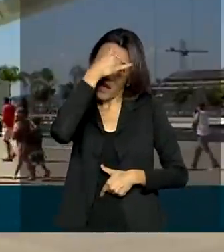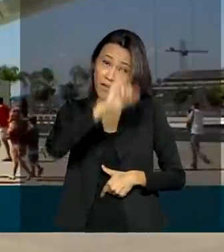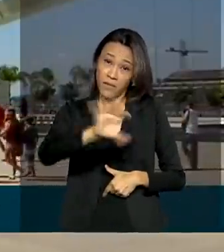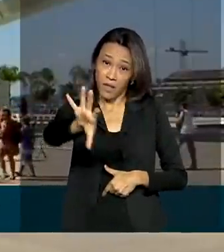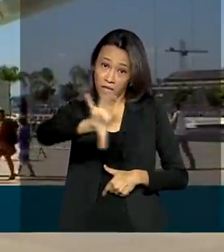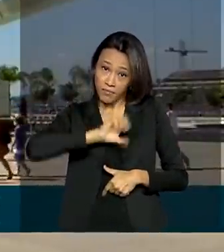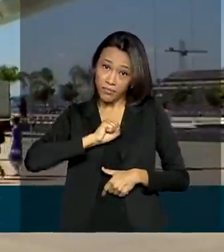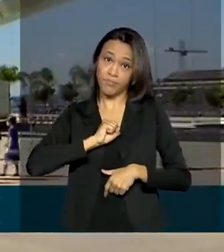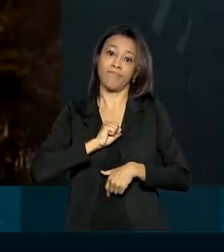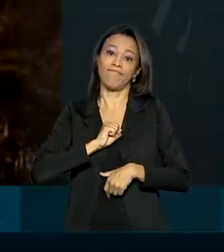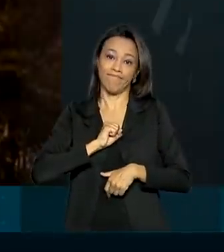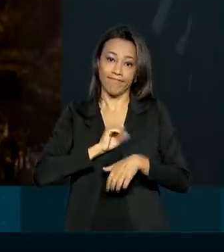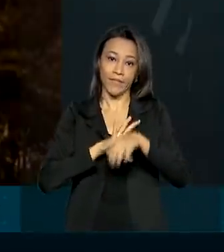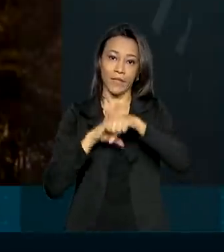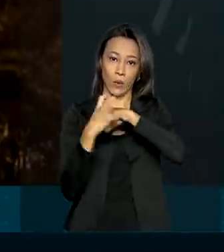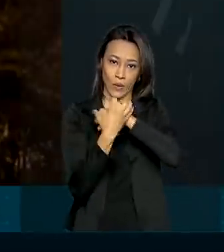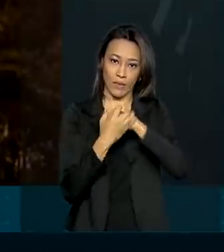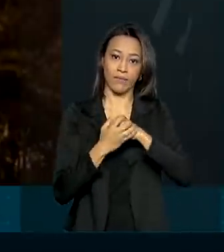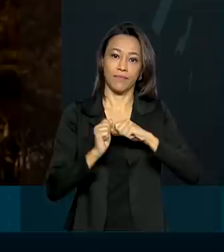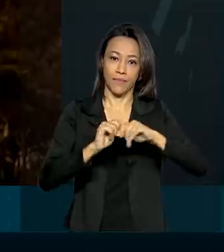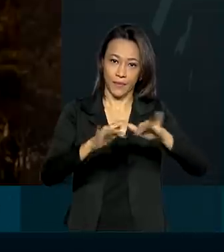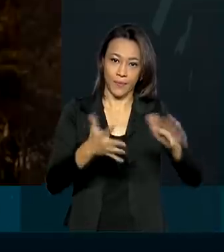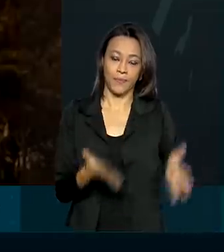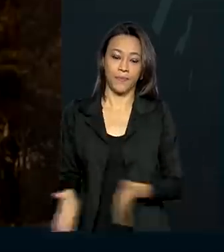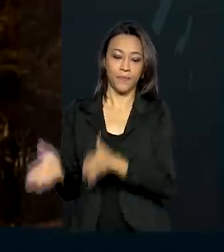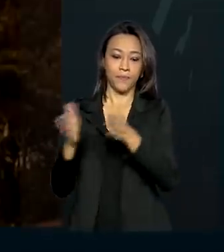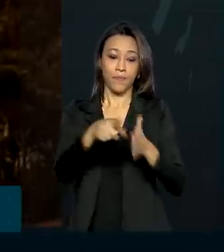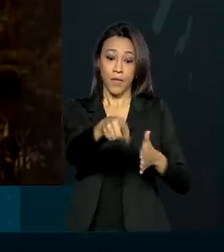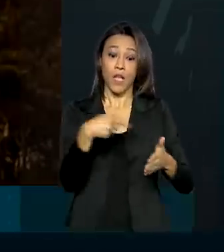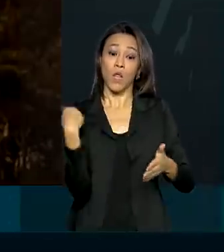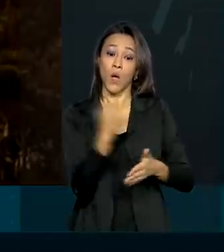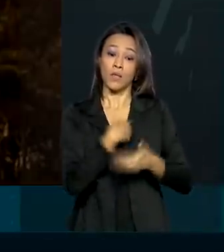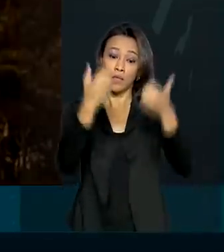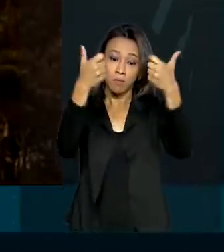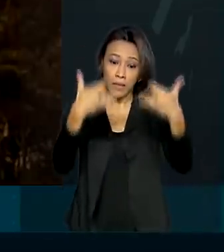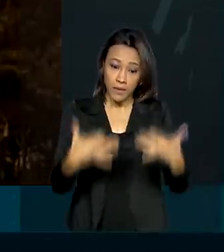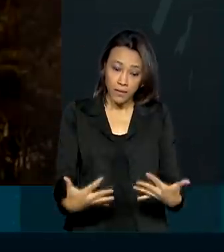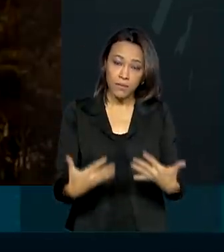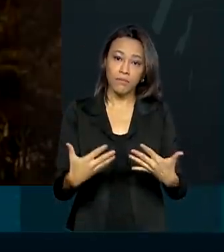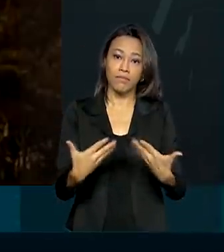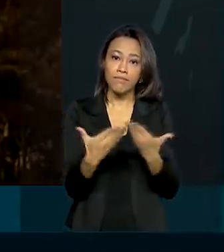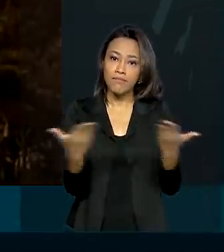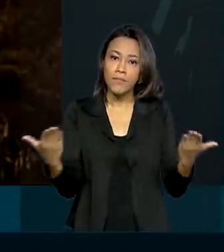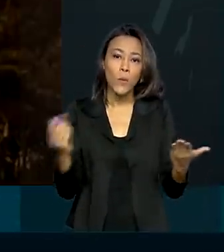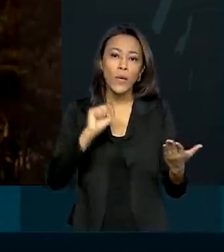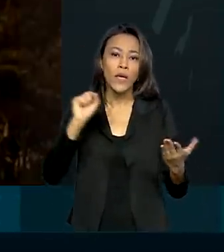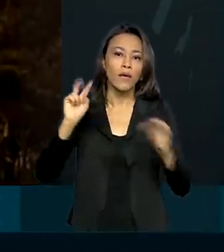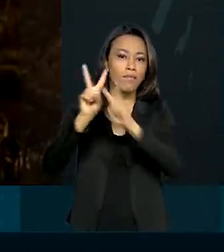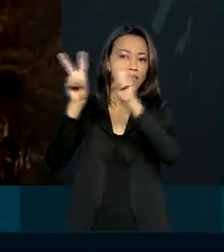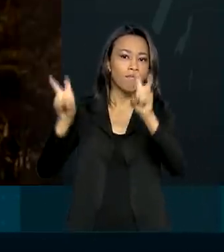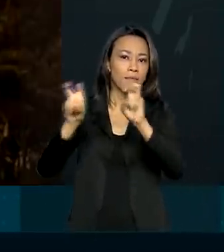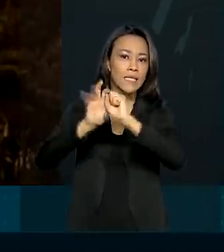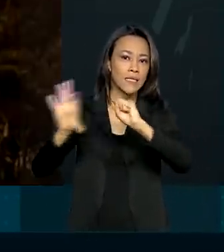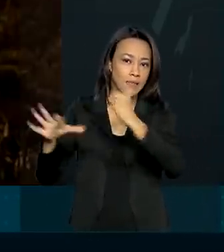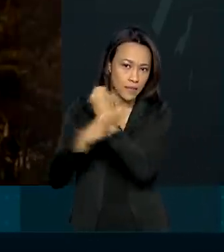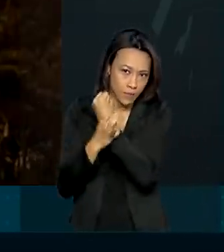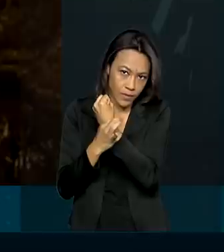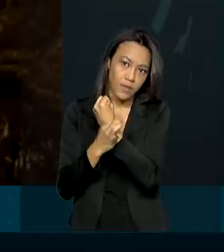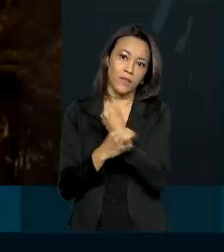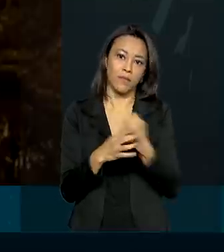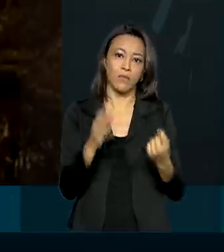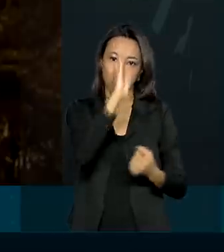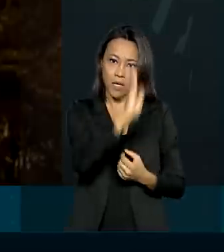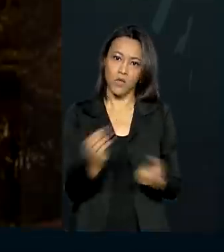pelo coronavírus. Nós focamos em dois itens que estão expostos aqui para vocês. Segurança para o Brasil retomar o